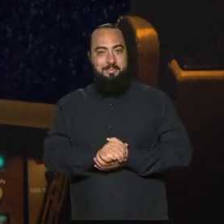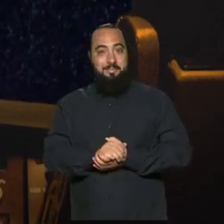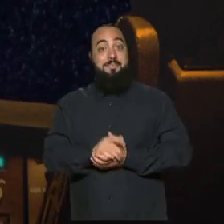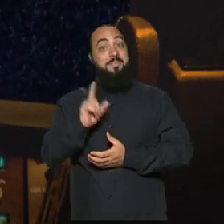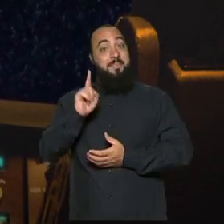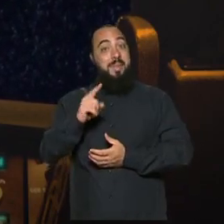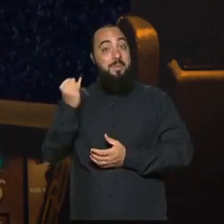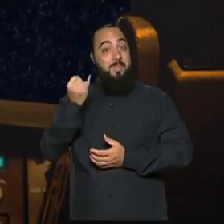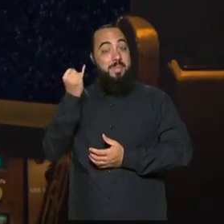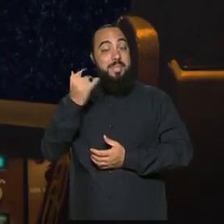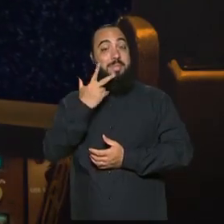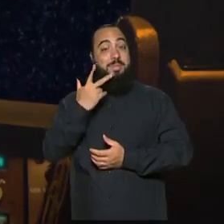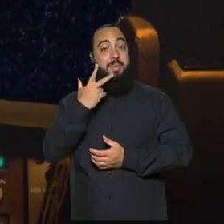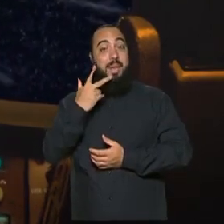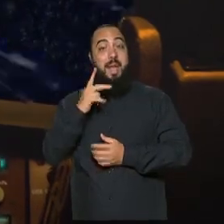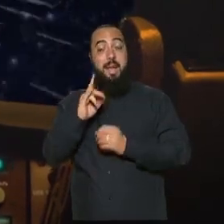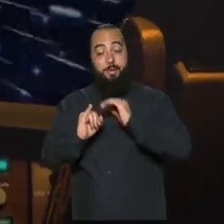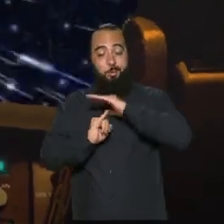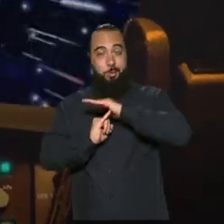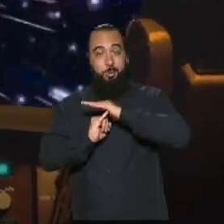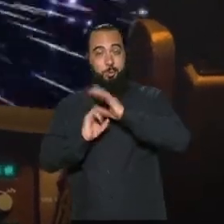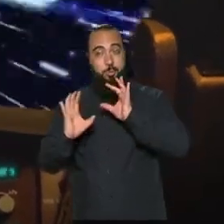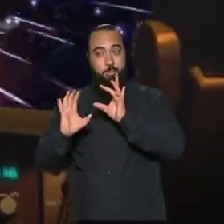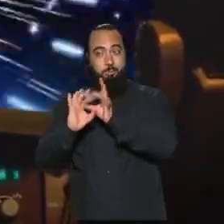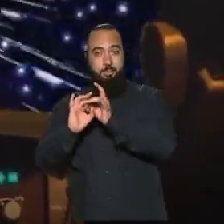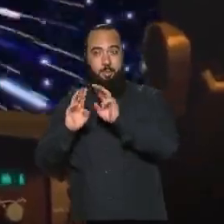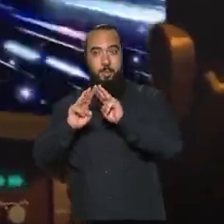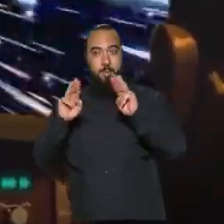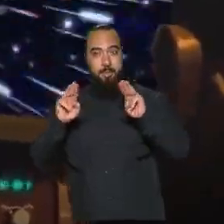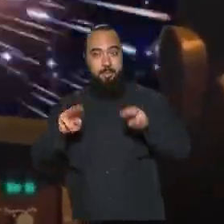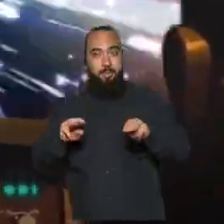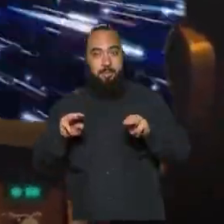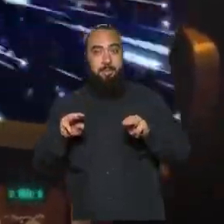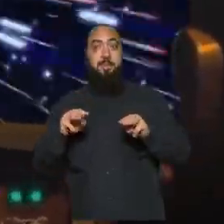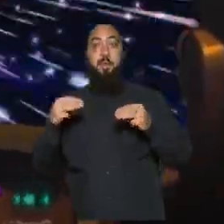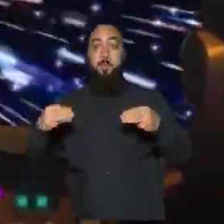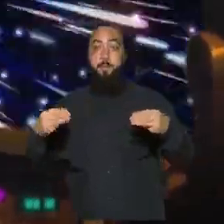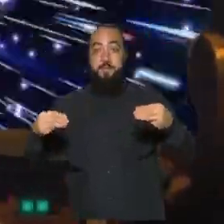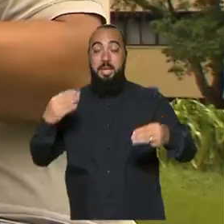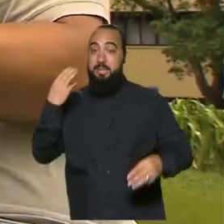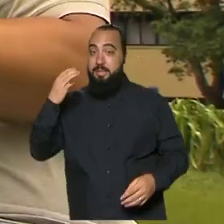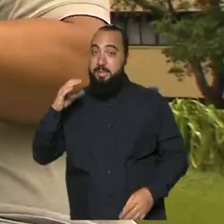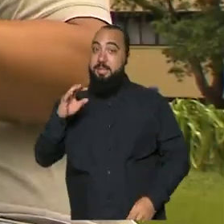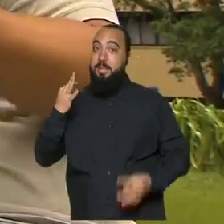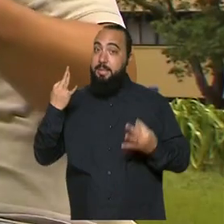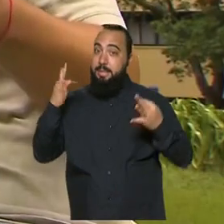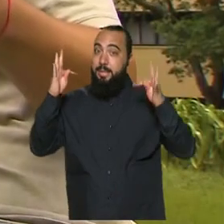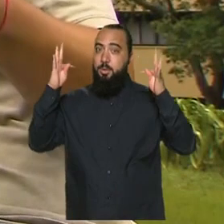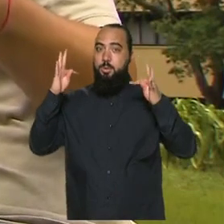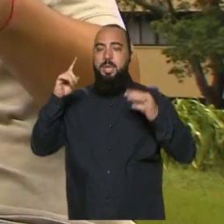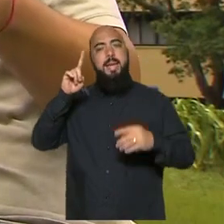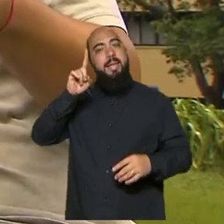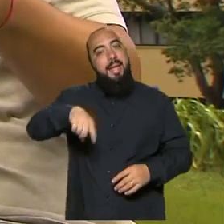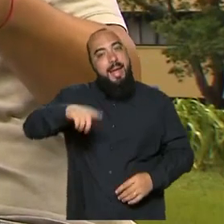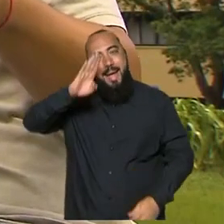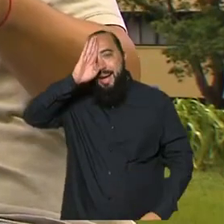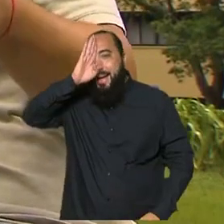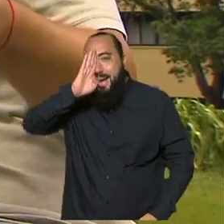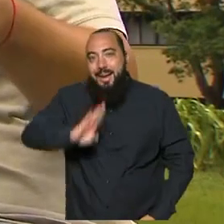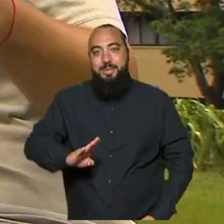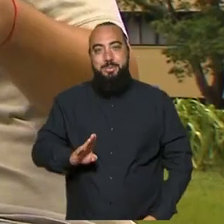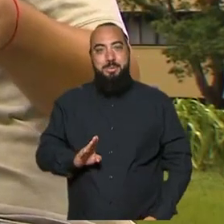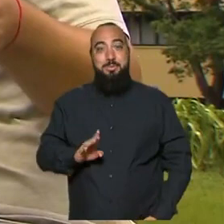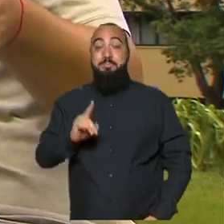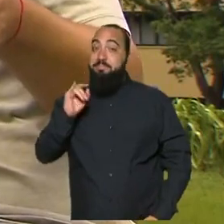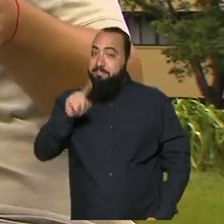instituto ligado ao Ministério da Ciência, Tecnologia e Inovação, e ele é gratuito. Isso é